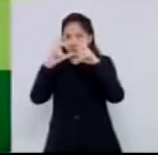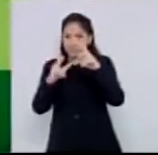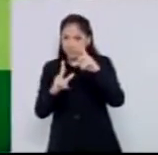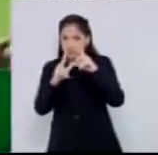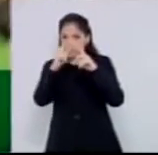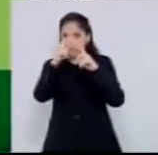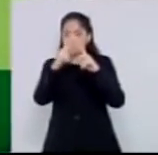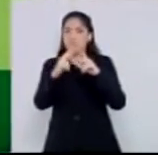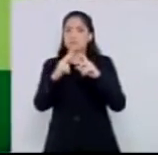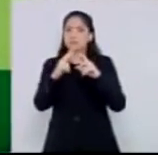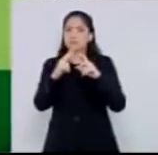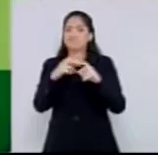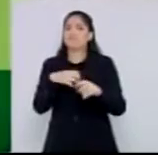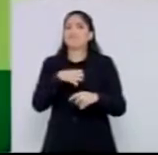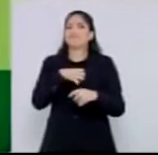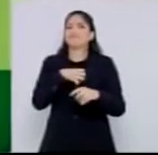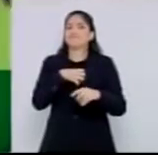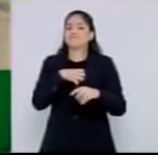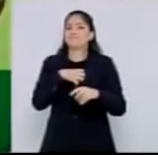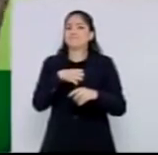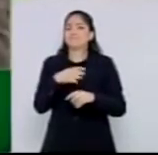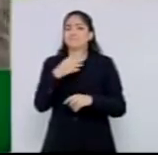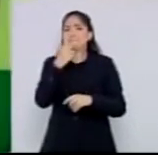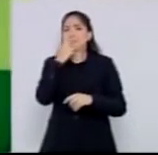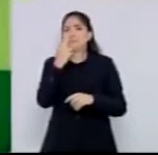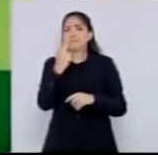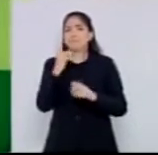eu senti que eu estraguei a festa de alguém,